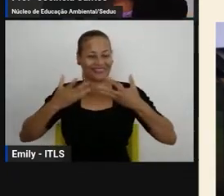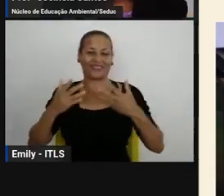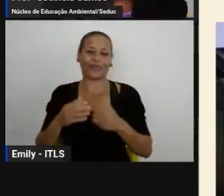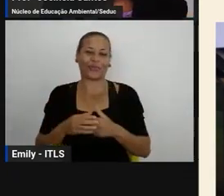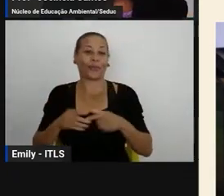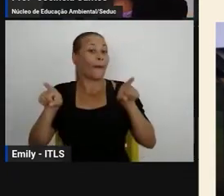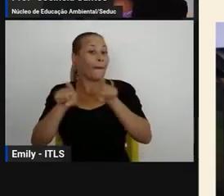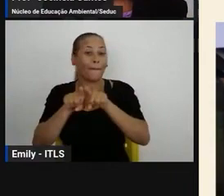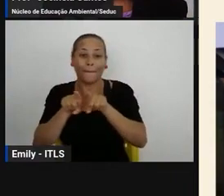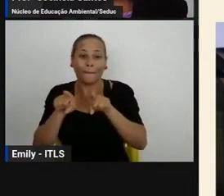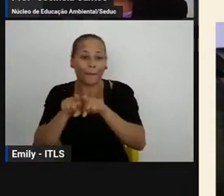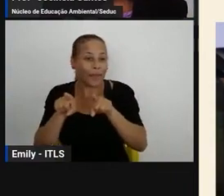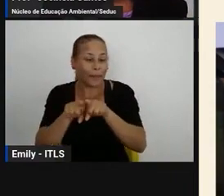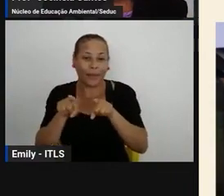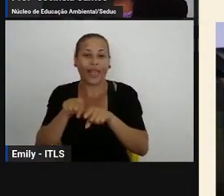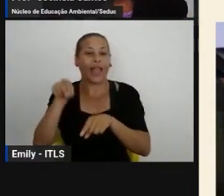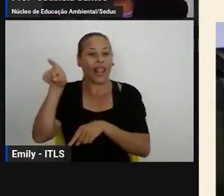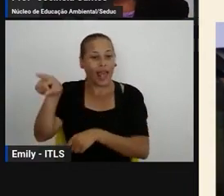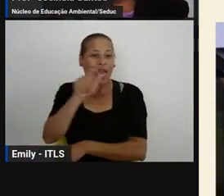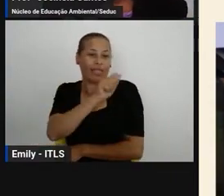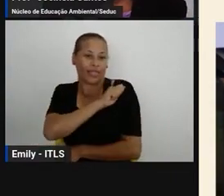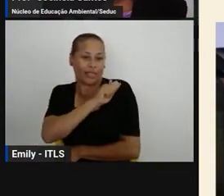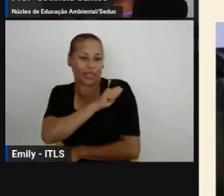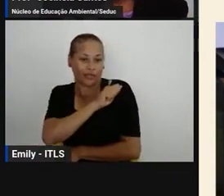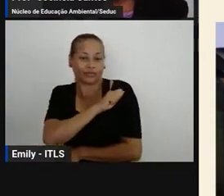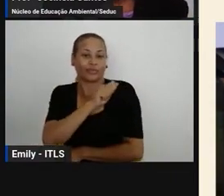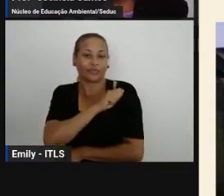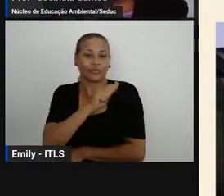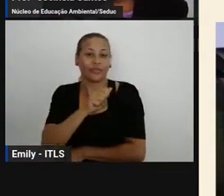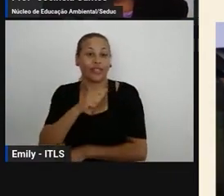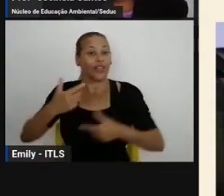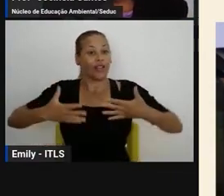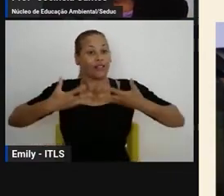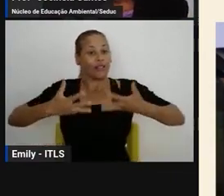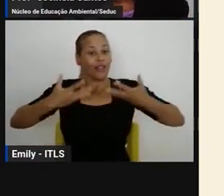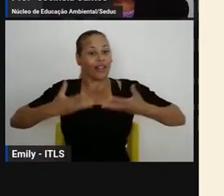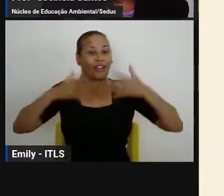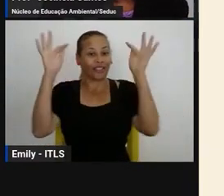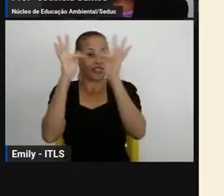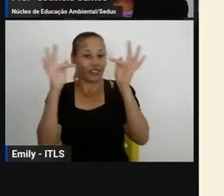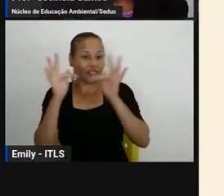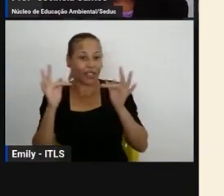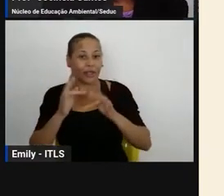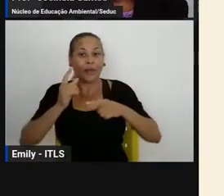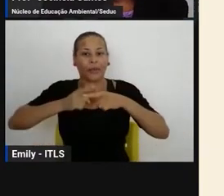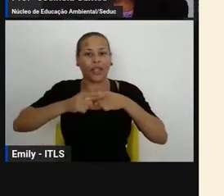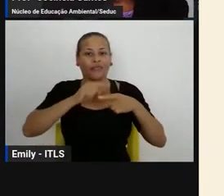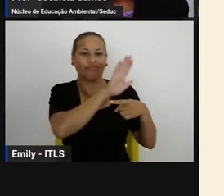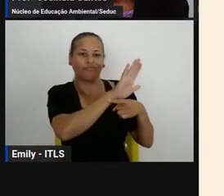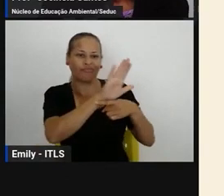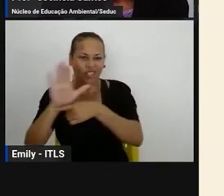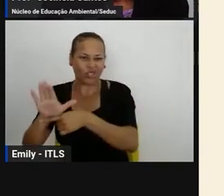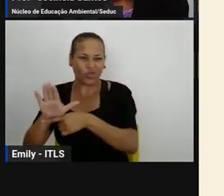produzidos pelos próprios estudantes com a mediação dos professores esse era o objetivo